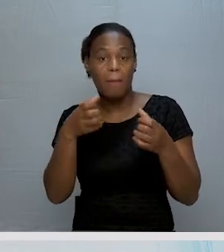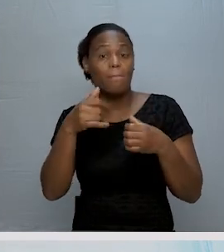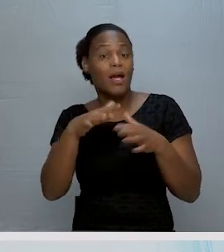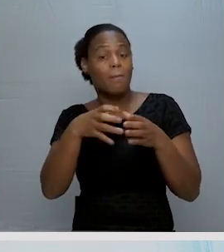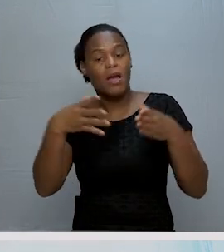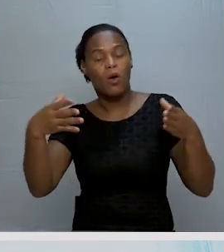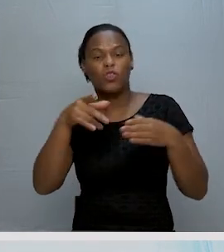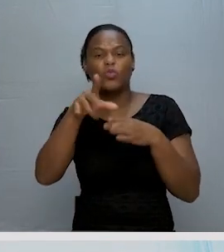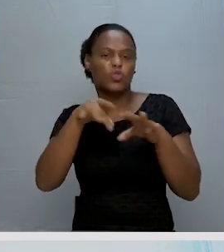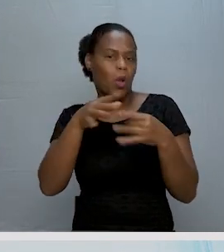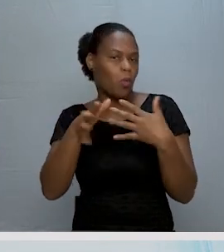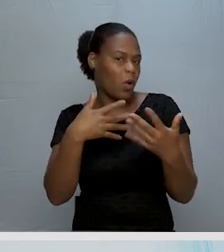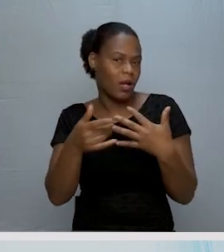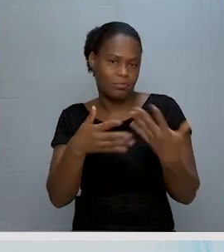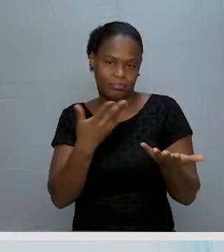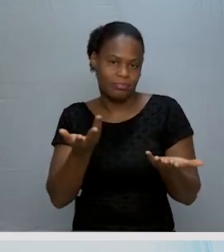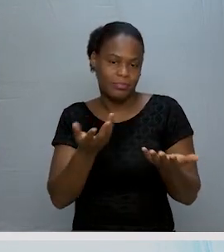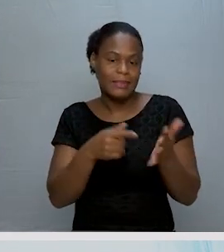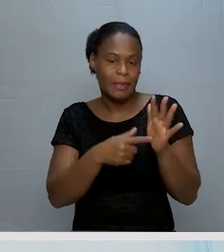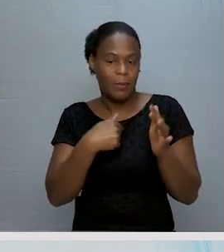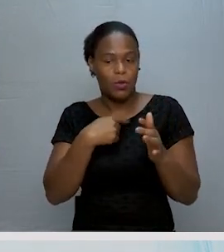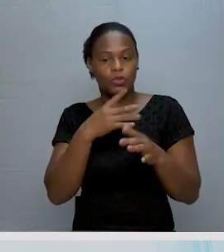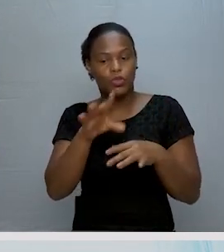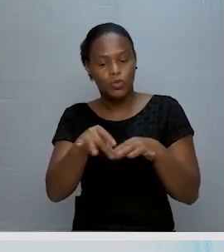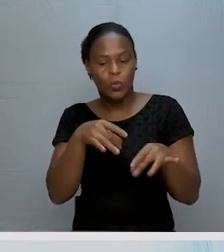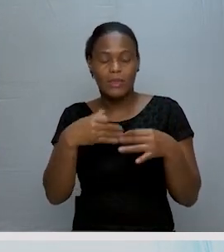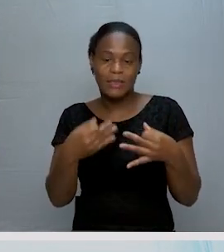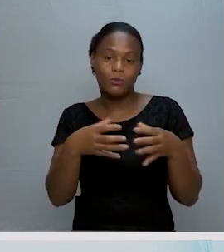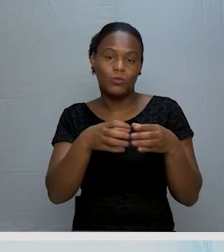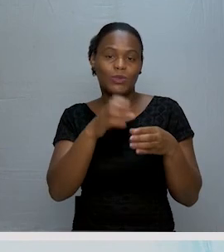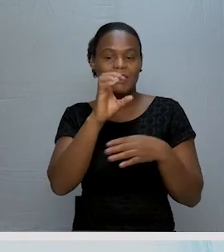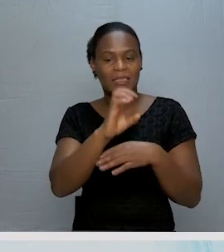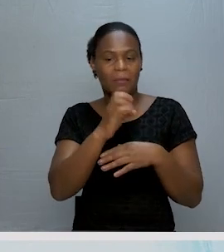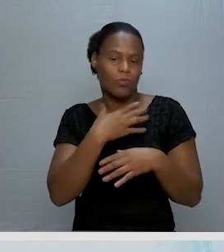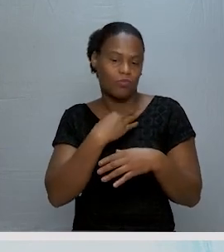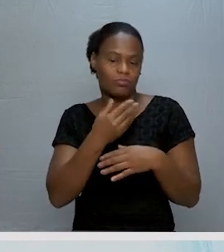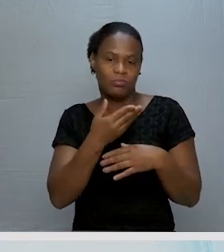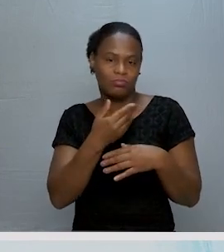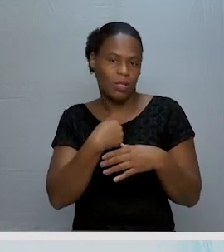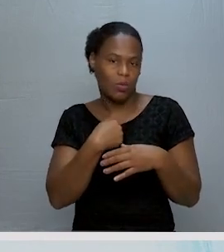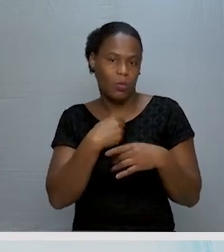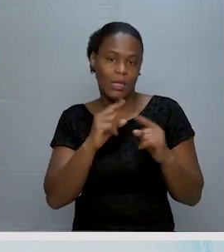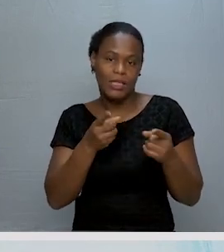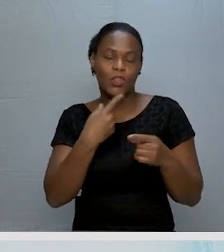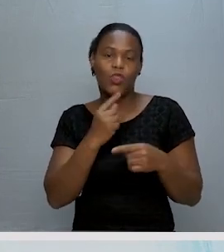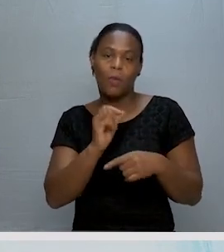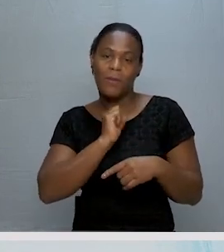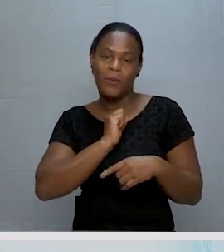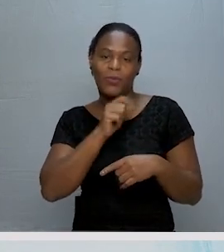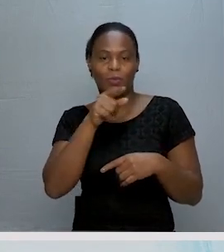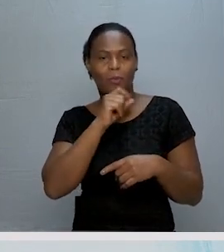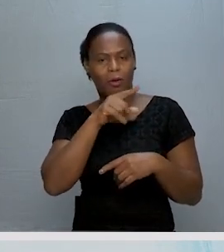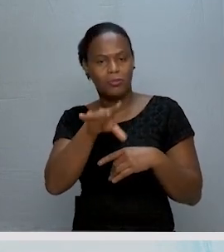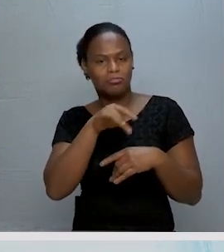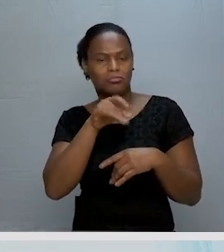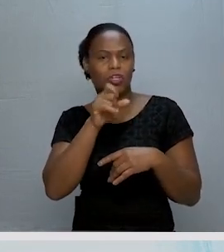Letra vocês é que escolhem. Cada um. Eu, por exemplo, no meu caso, escolho sempre o conjunto C, que é o inicial do meu nome. Vocês aí em